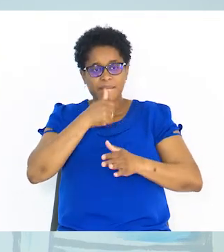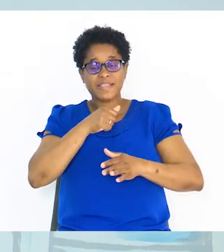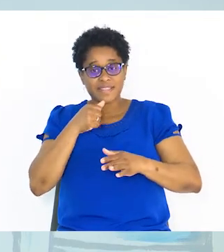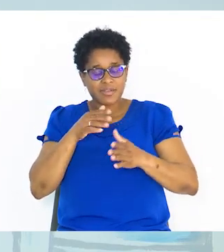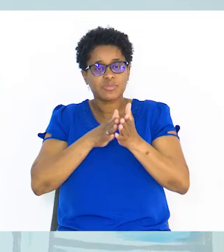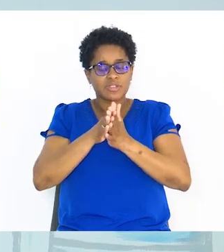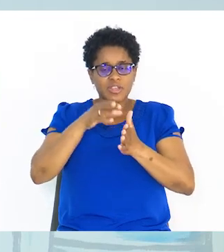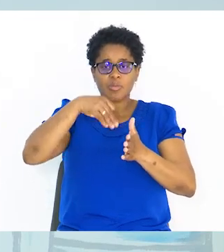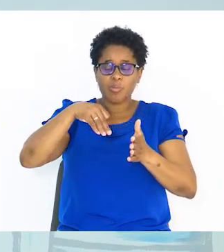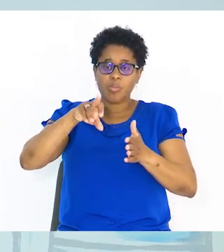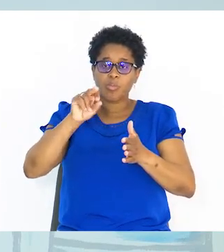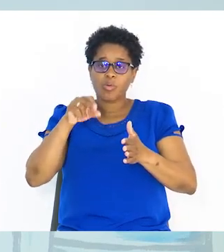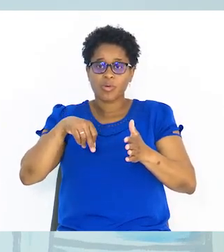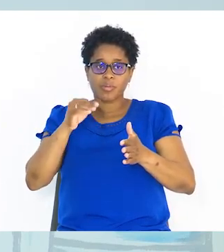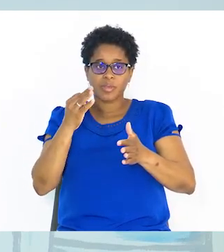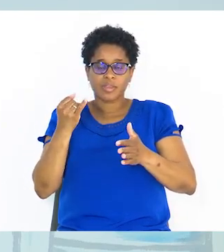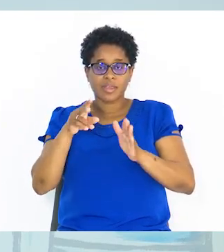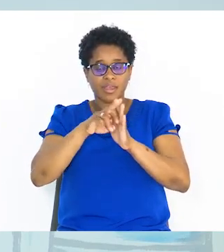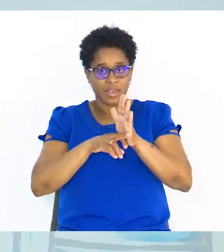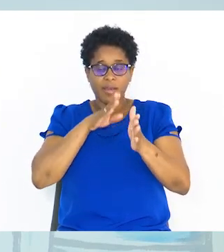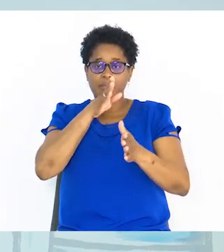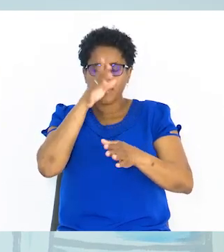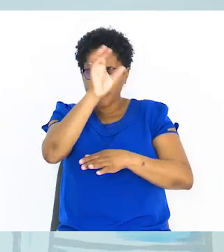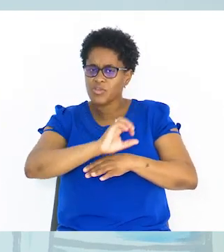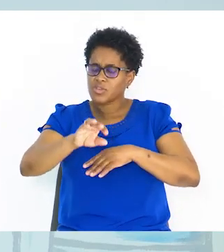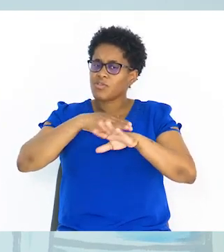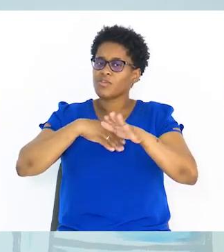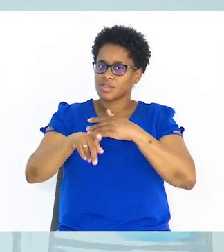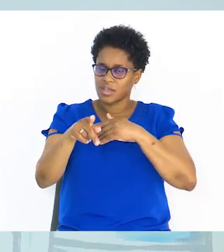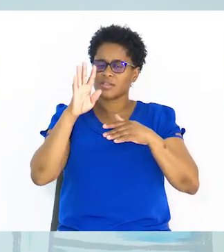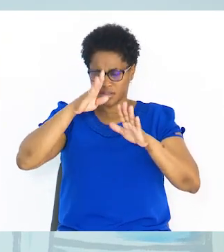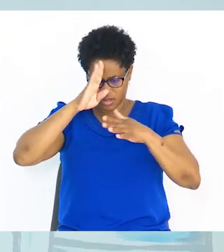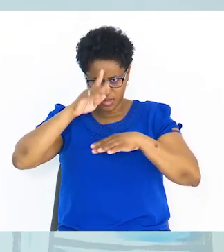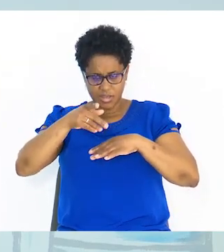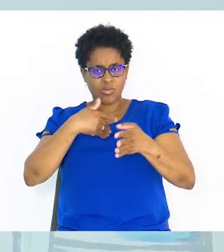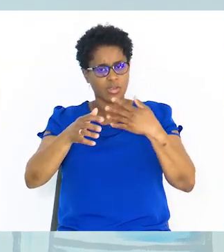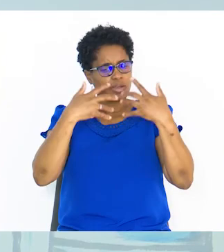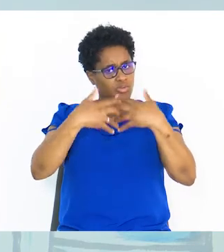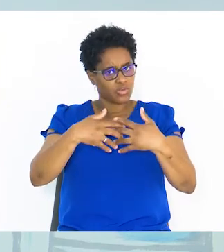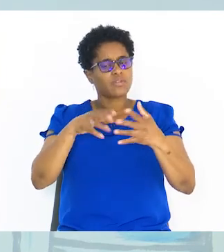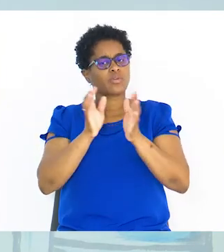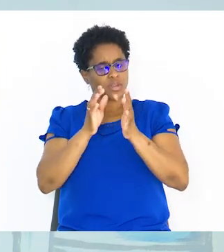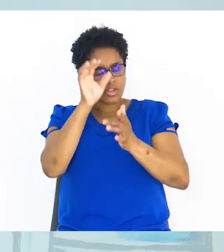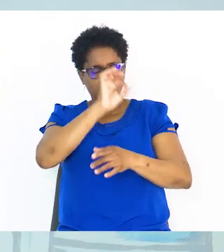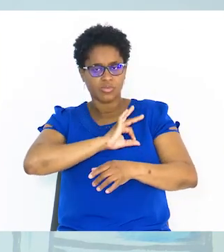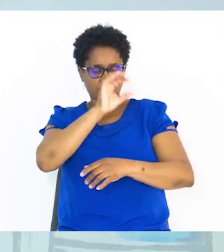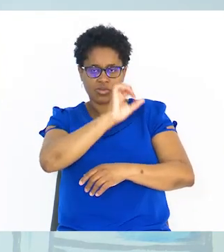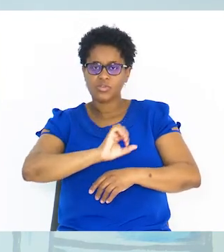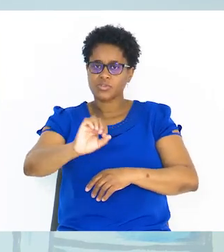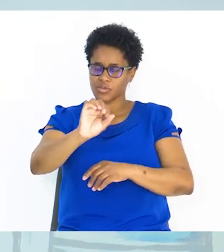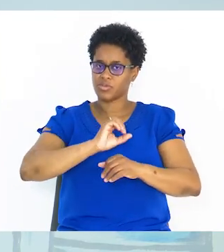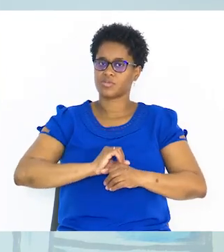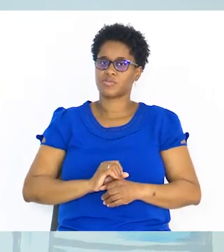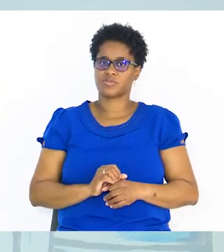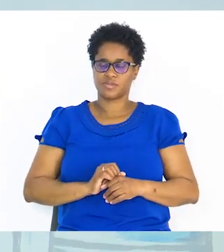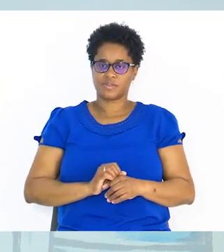paciência, utilizando as propriedades, as regras práticas, vocês vão resolver. Já sabem, qualquer dúvida, entrem em contato